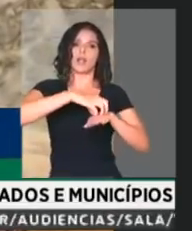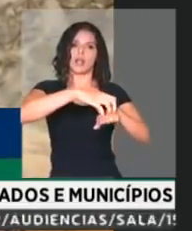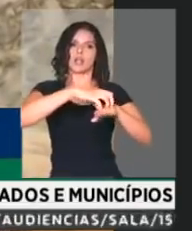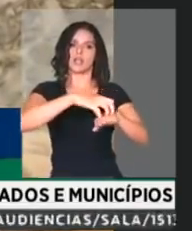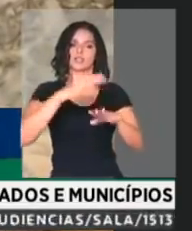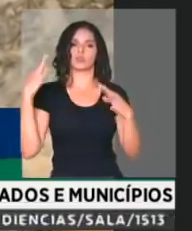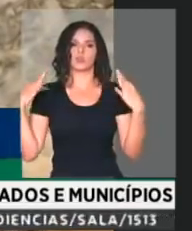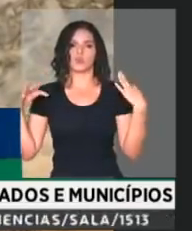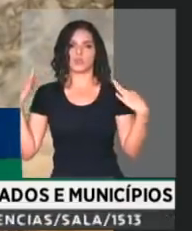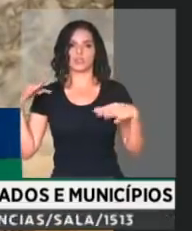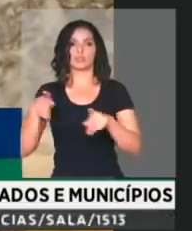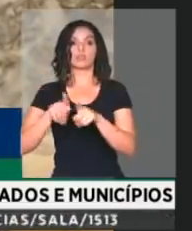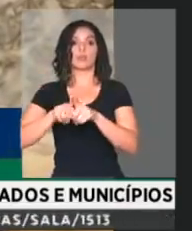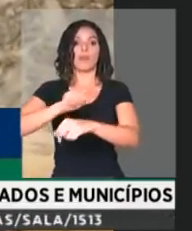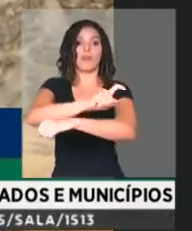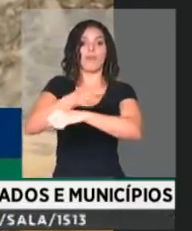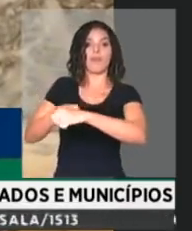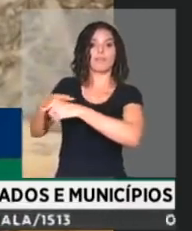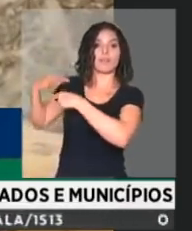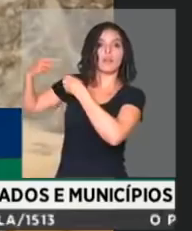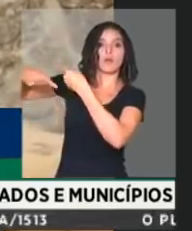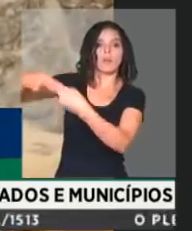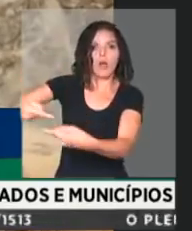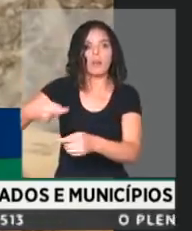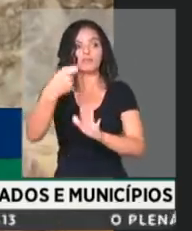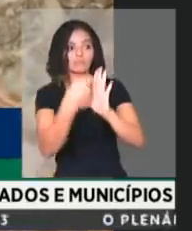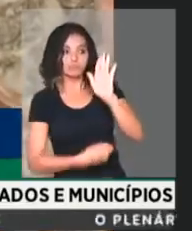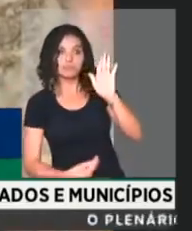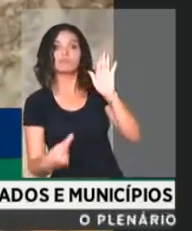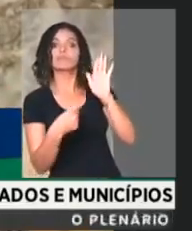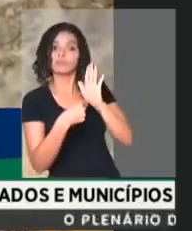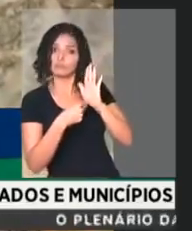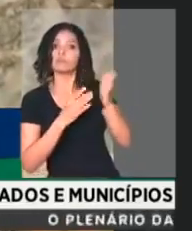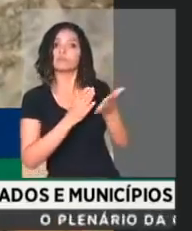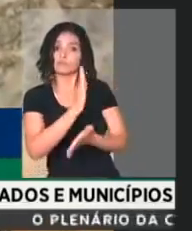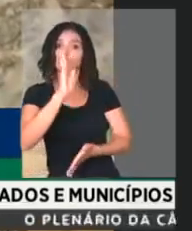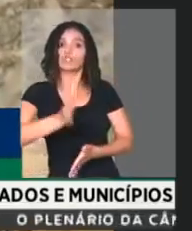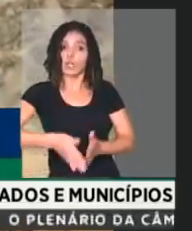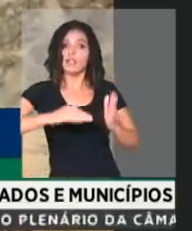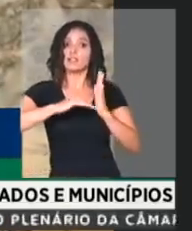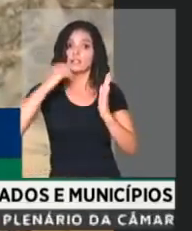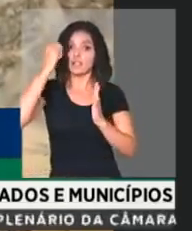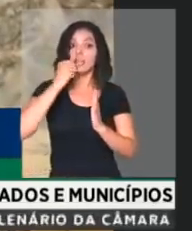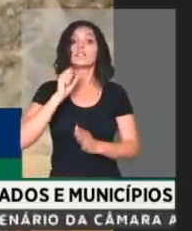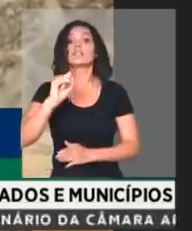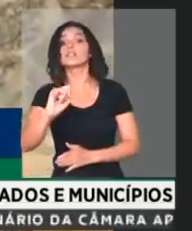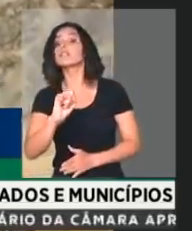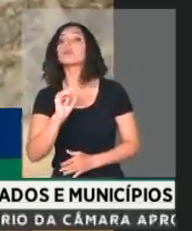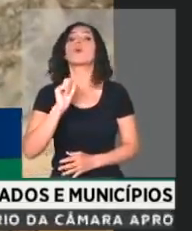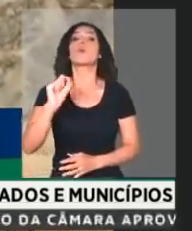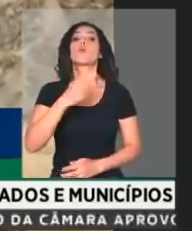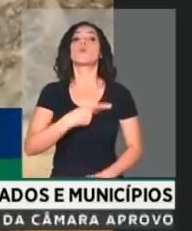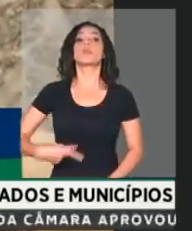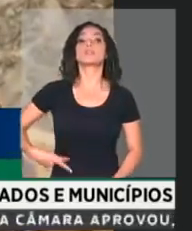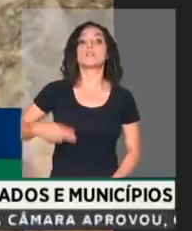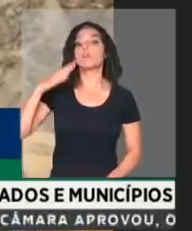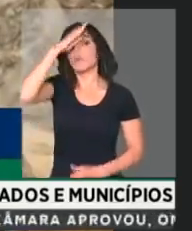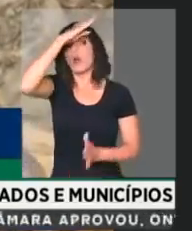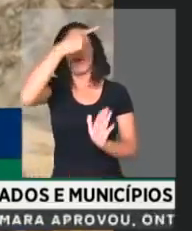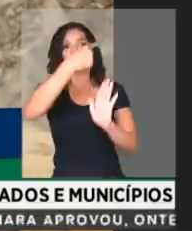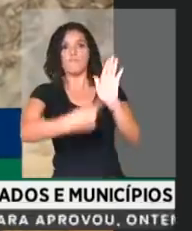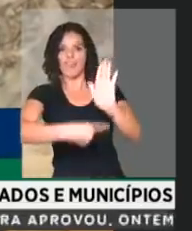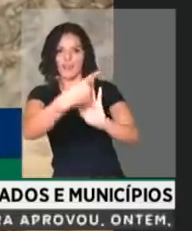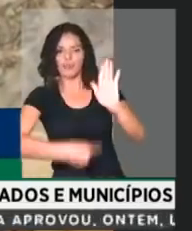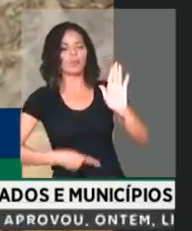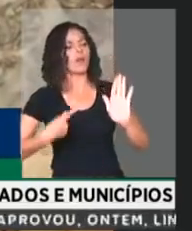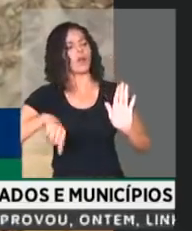garantir que esse projeto não seja vetado. E se for, temos que derrubar o veto. O presidente fala da